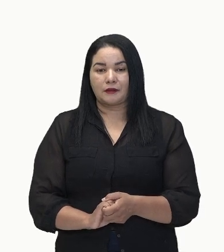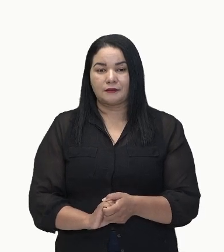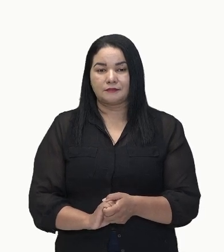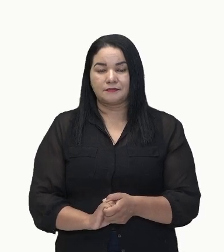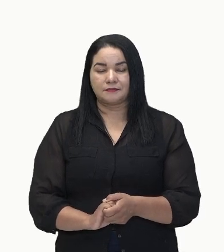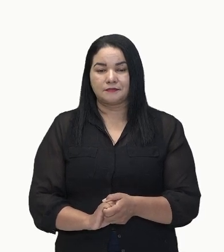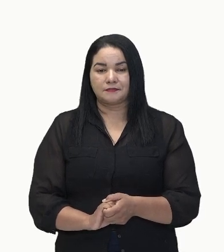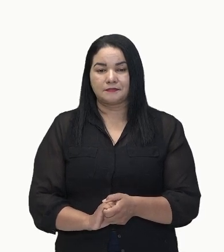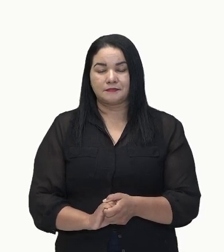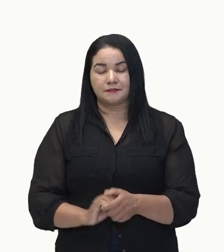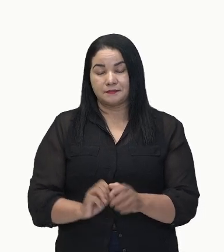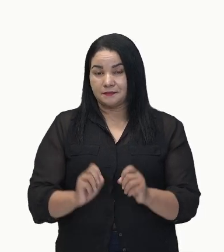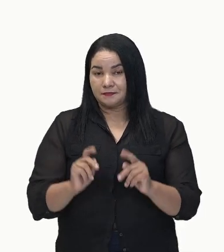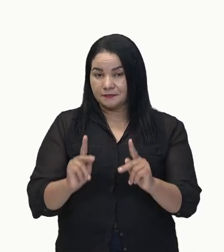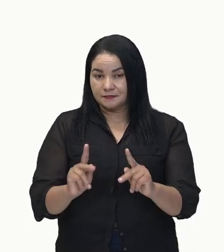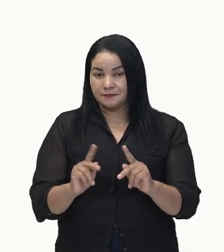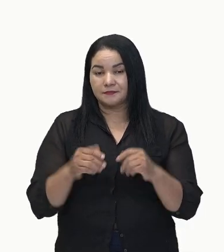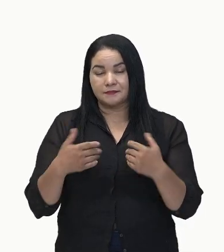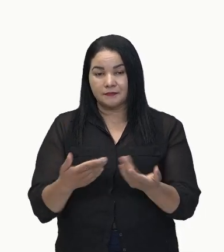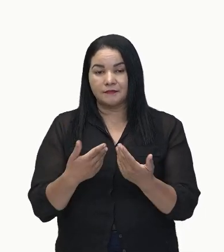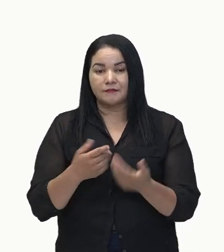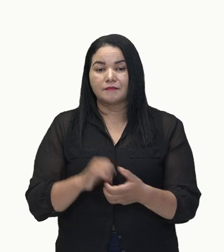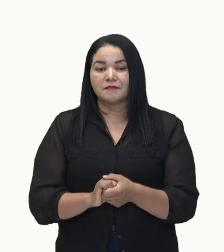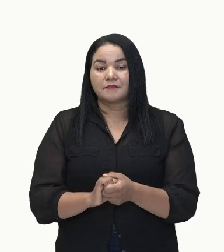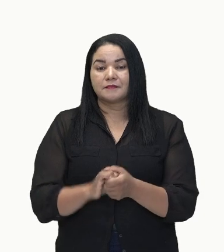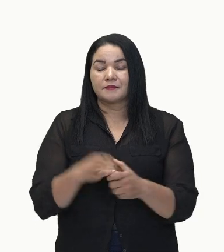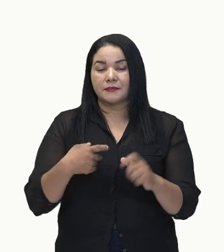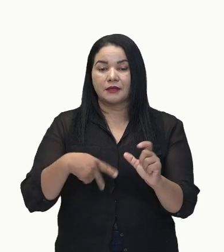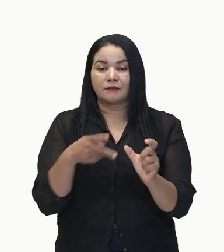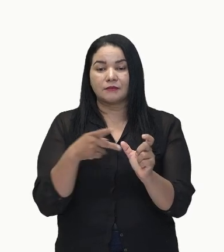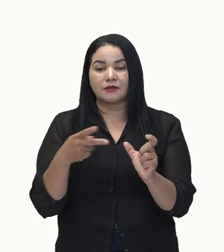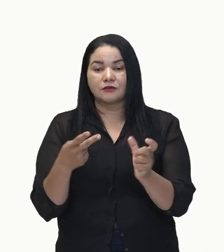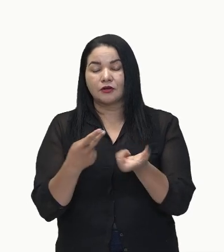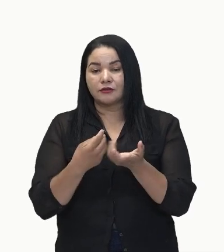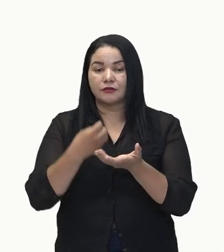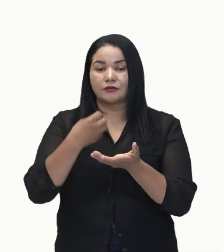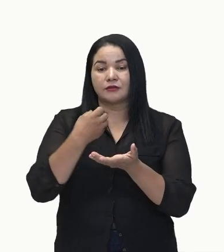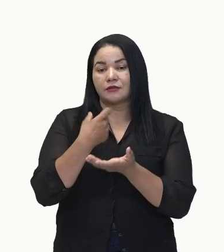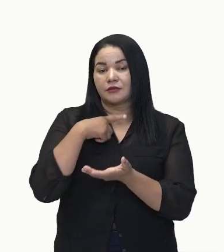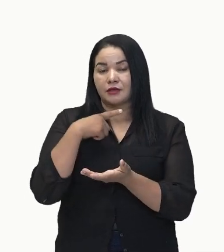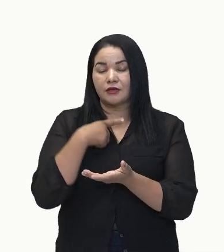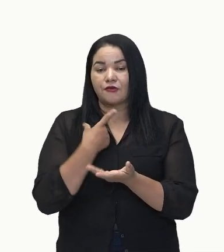Predicado nominal. Predicado que tem em sua formação um verbo de ligação.